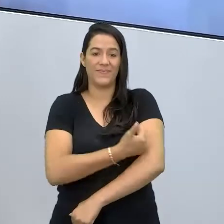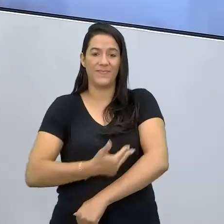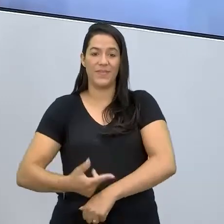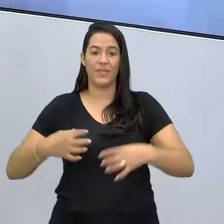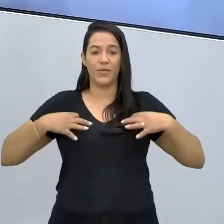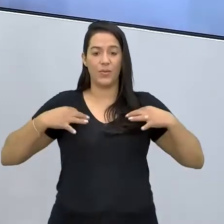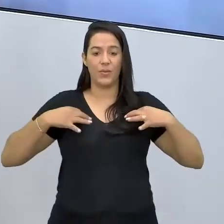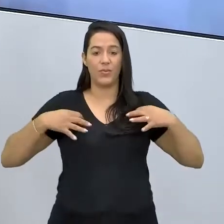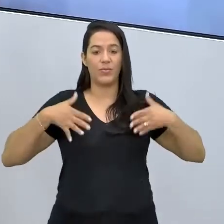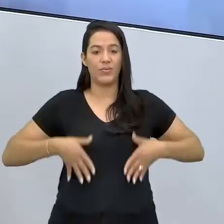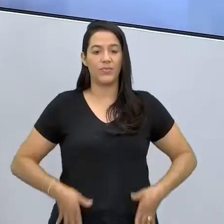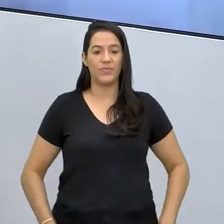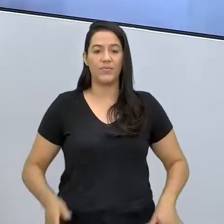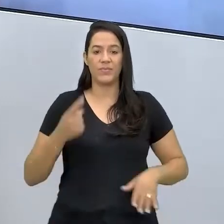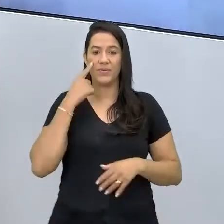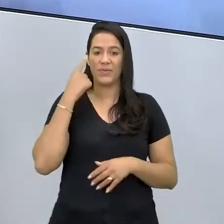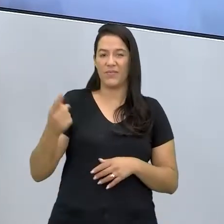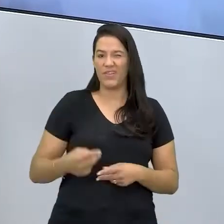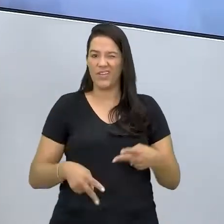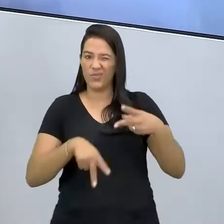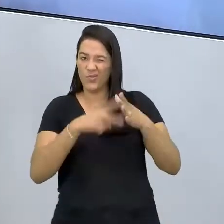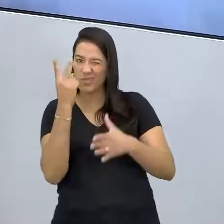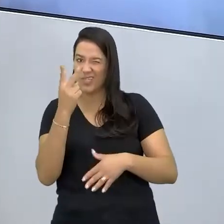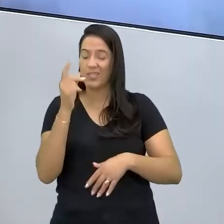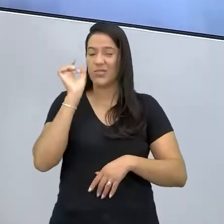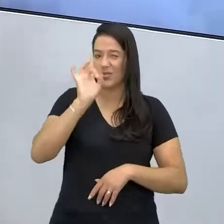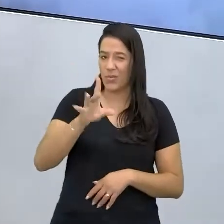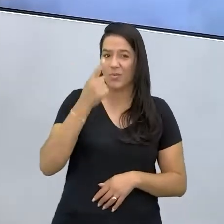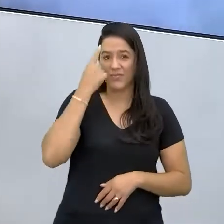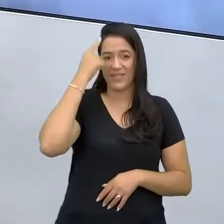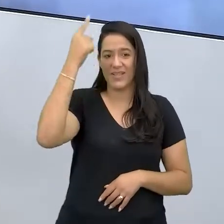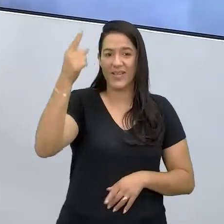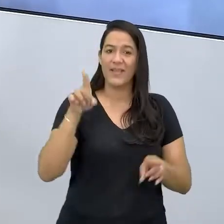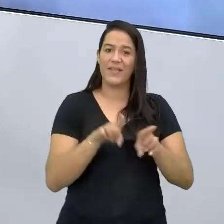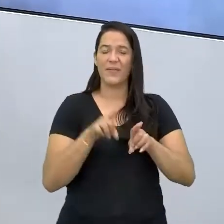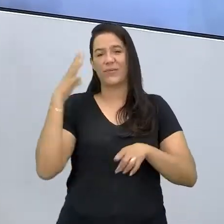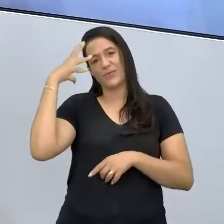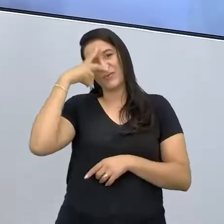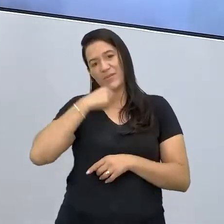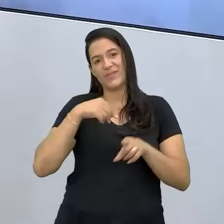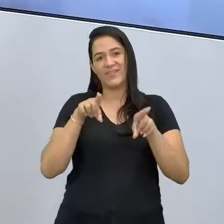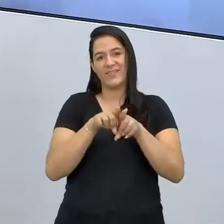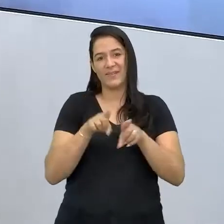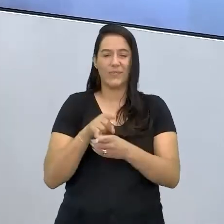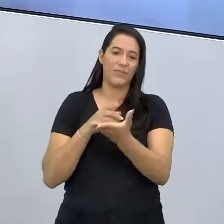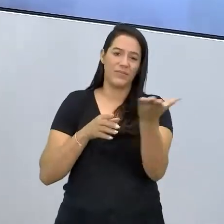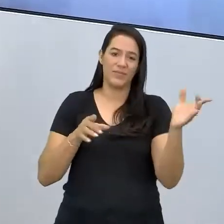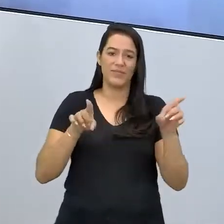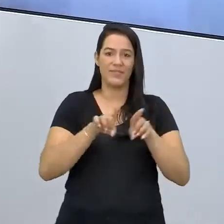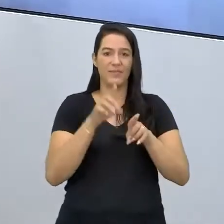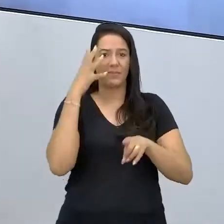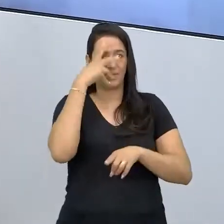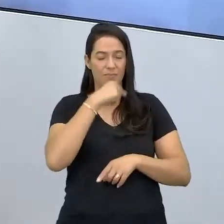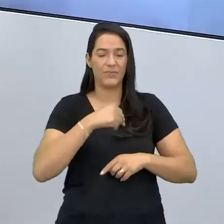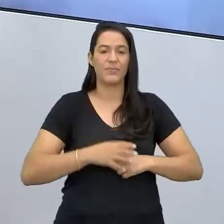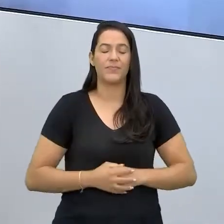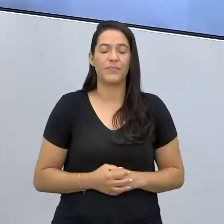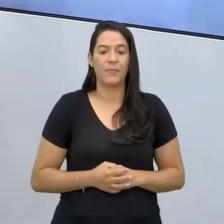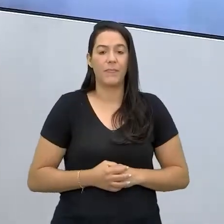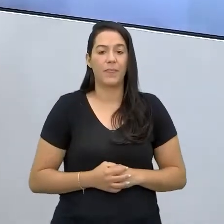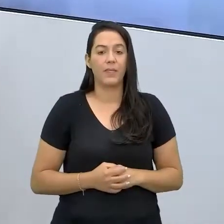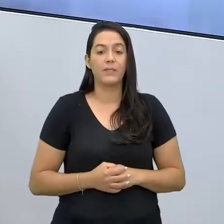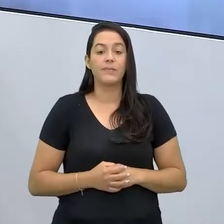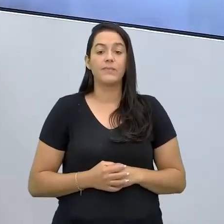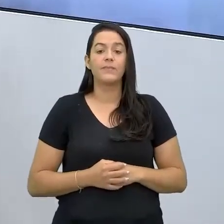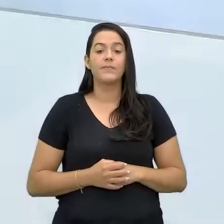camiseta branca. Acho que eu falei duas vezes a tatuagem, mas não tem problema não. Só pra vocês lembrarem que eu sou lindíssimo assim como vocês são também. Bom, então vamos lá, gente.